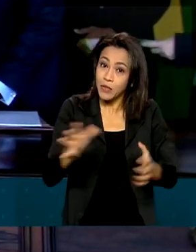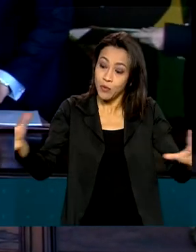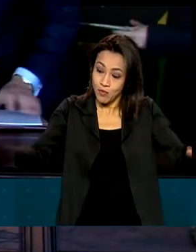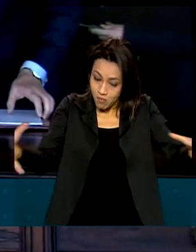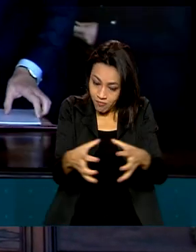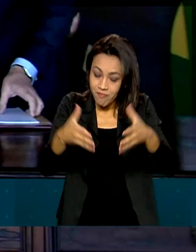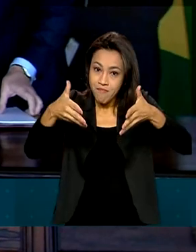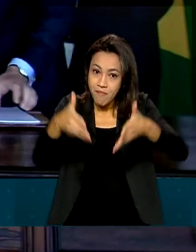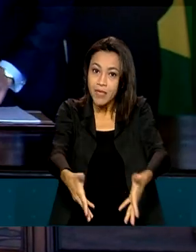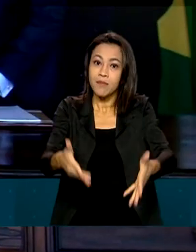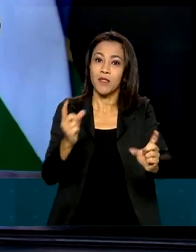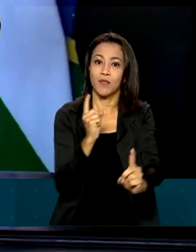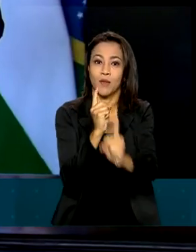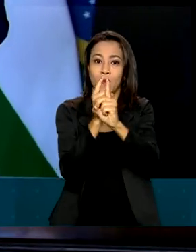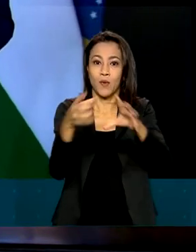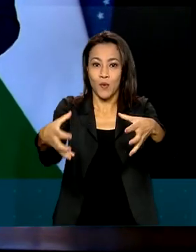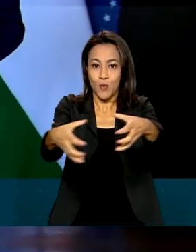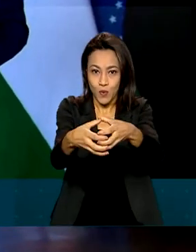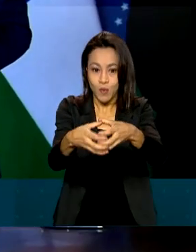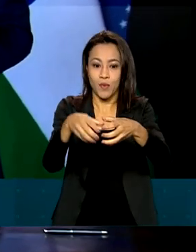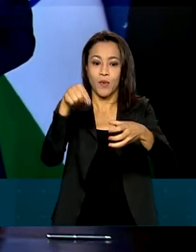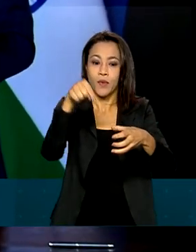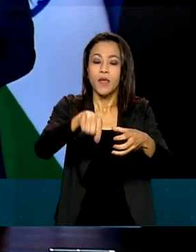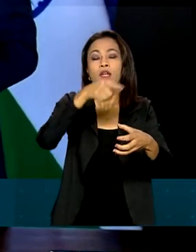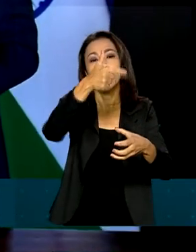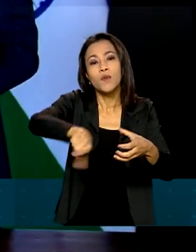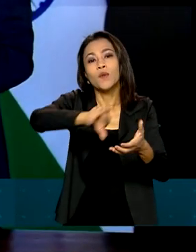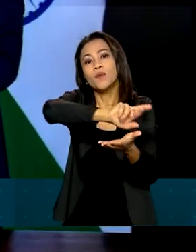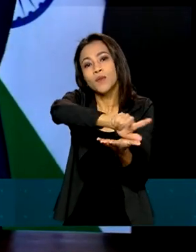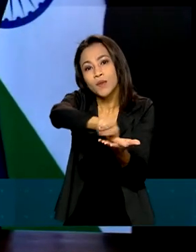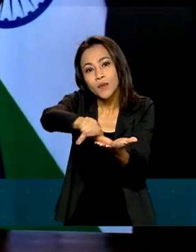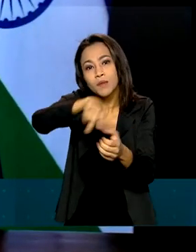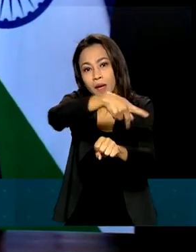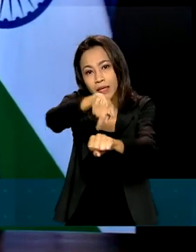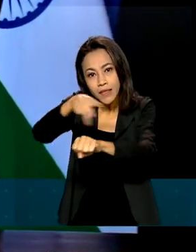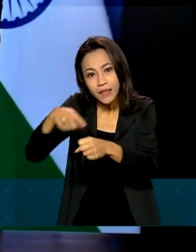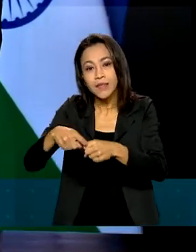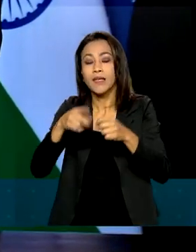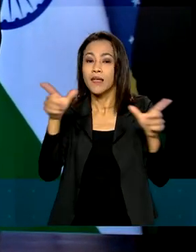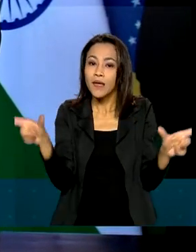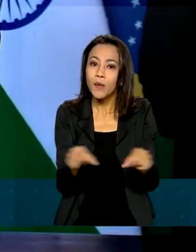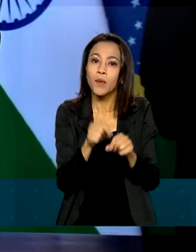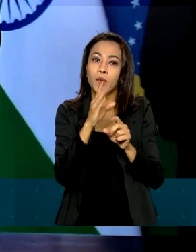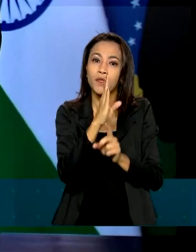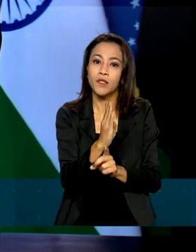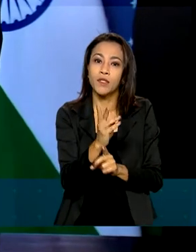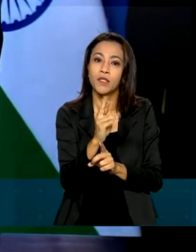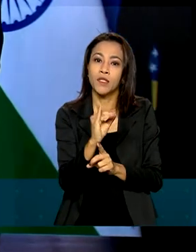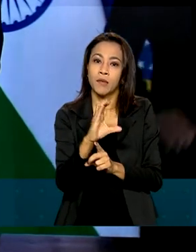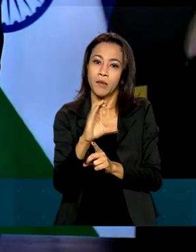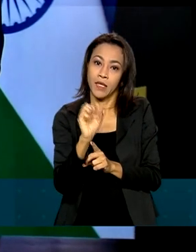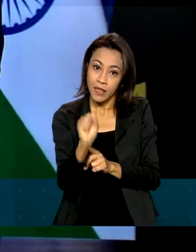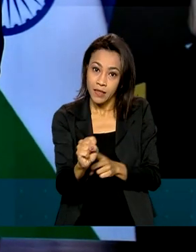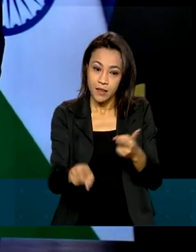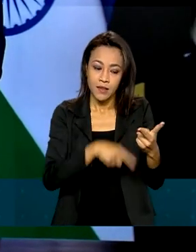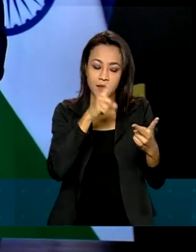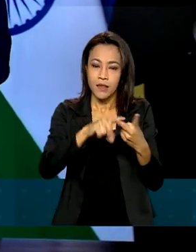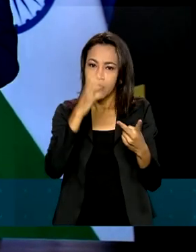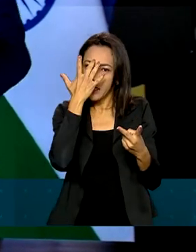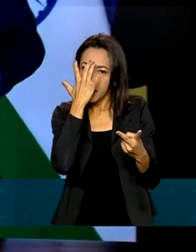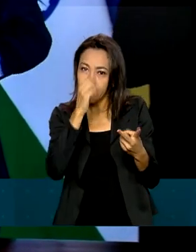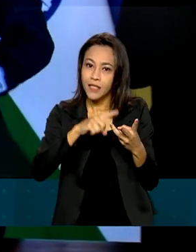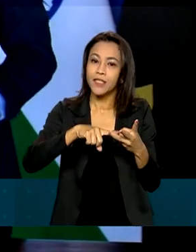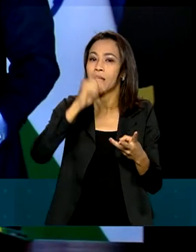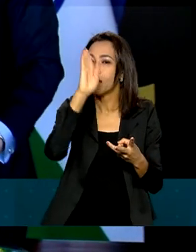assuntos ligados aos grupos dos quais os países fazem parte, como o BRICS e o IBAS, o Fórum de Diálogo Índia